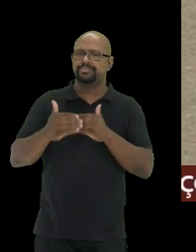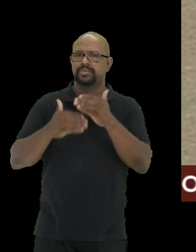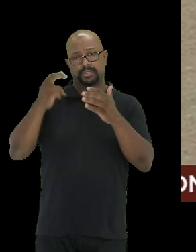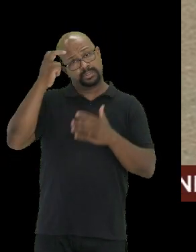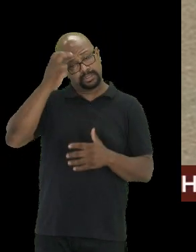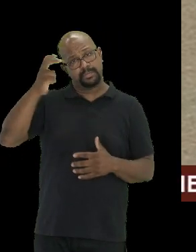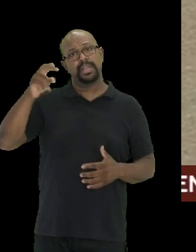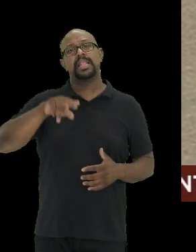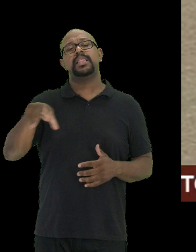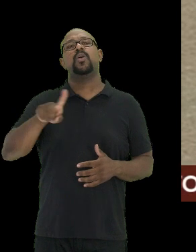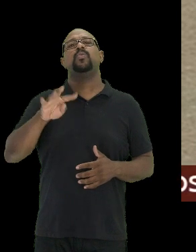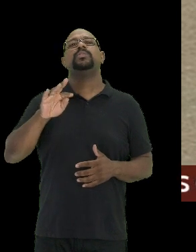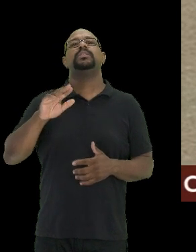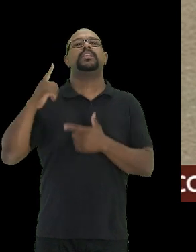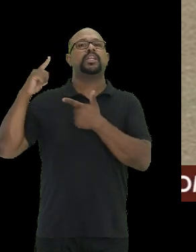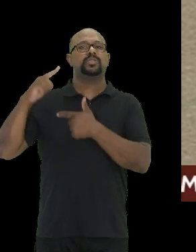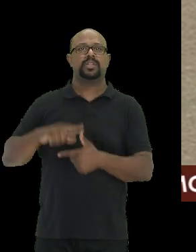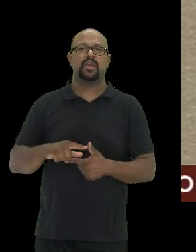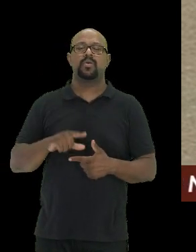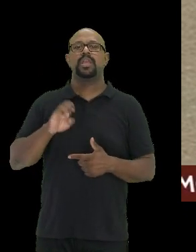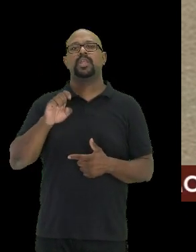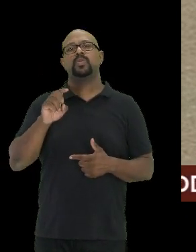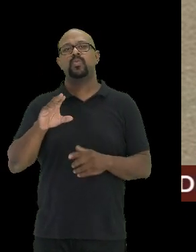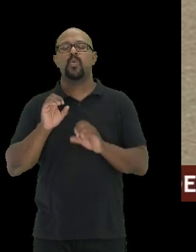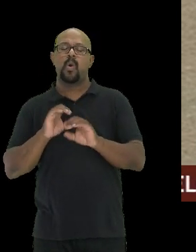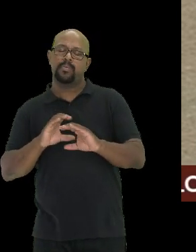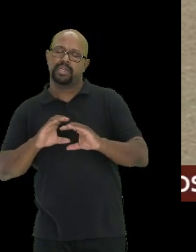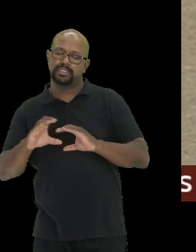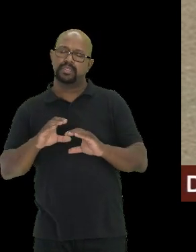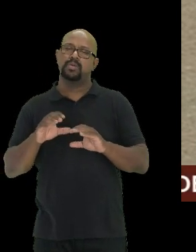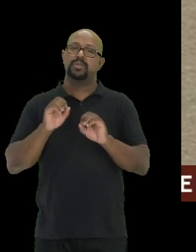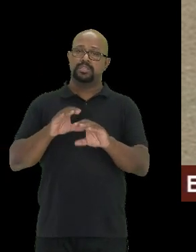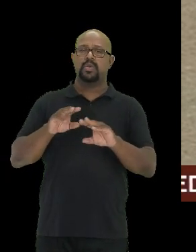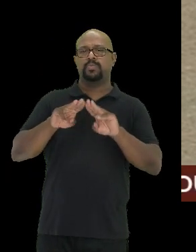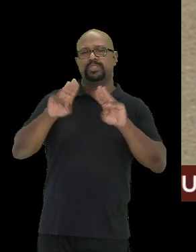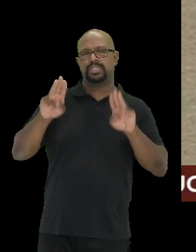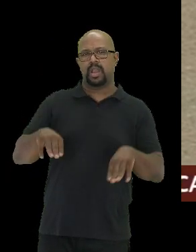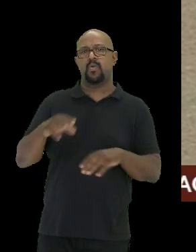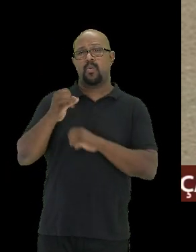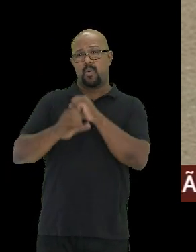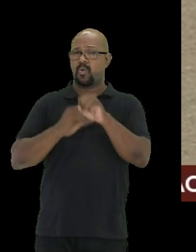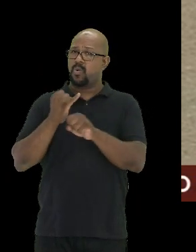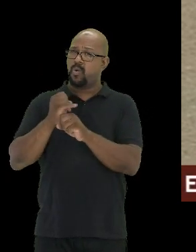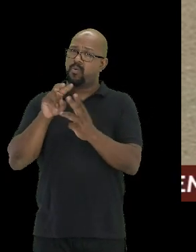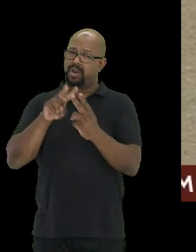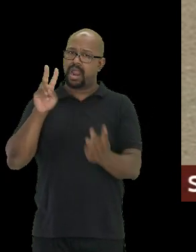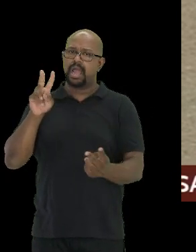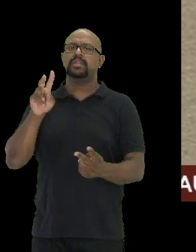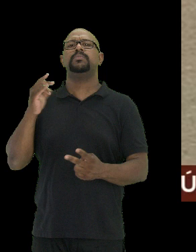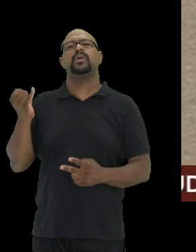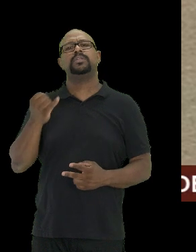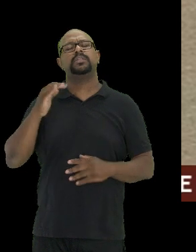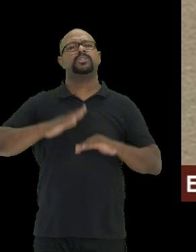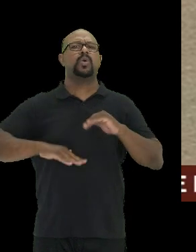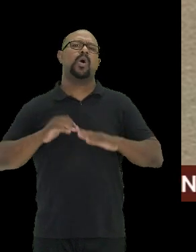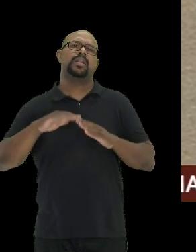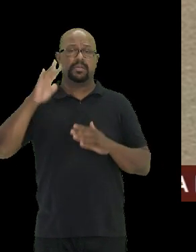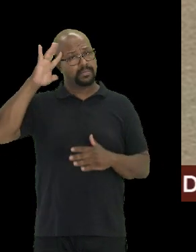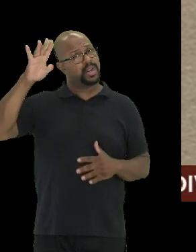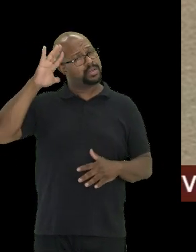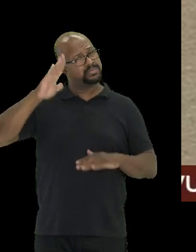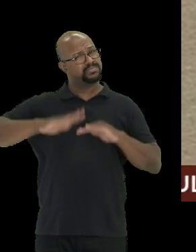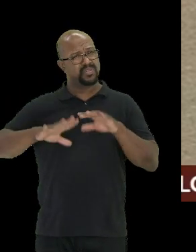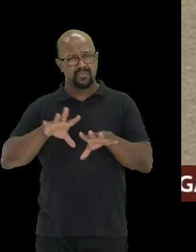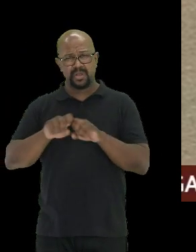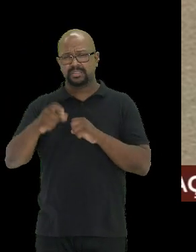tradicionais. Edu, comunicação e educação museal online são importantes campos teóricos e práticos com potencial de formação